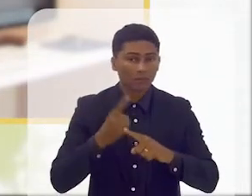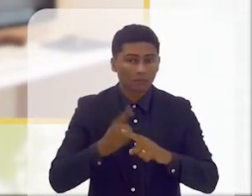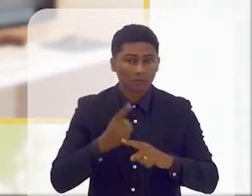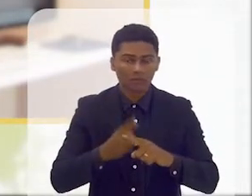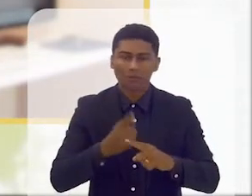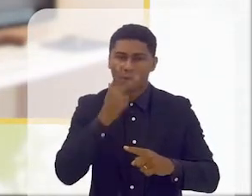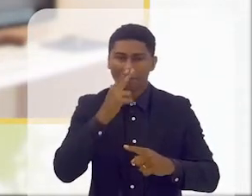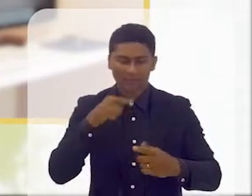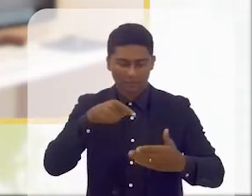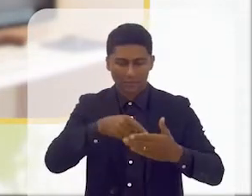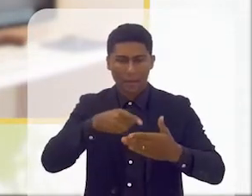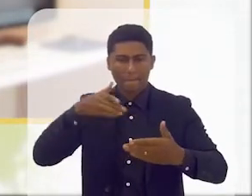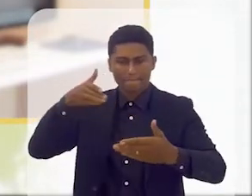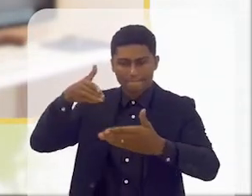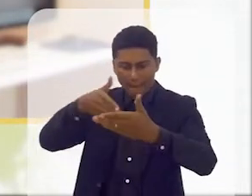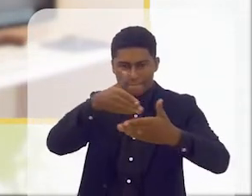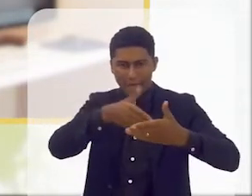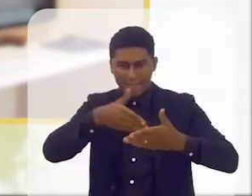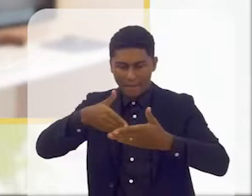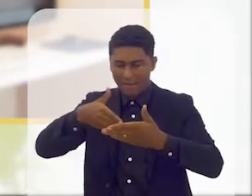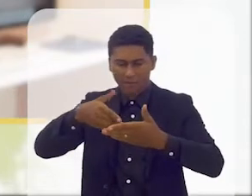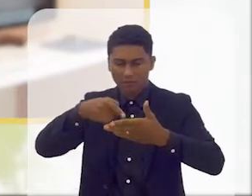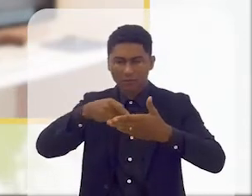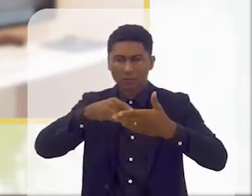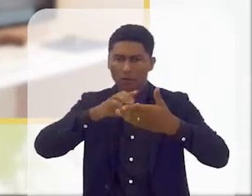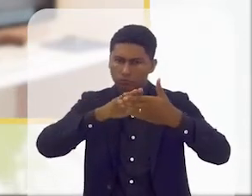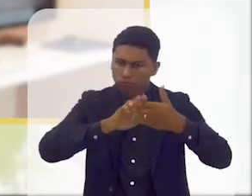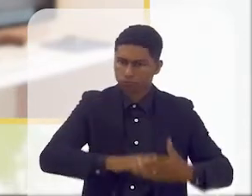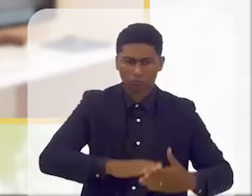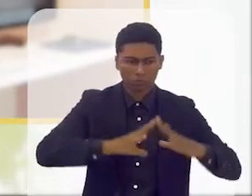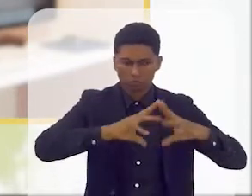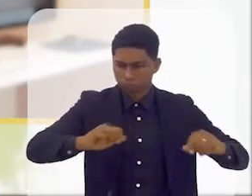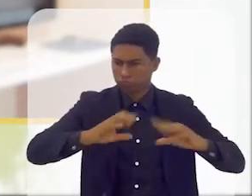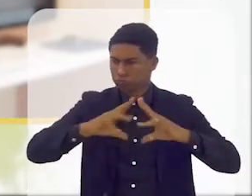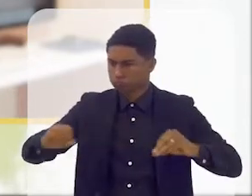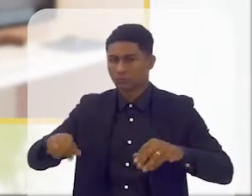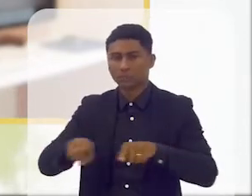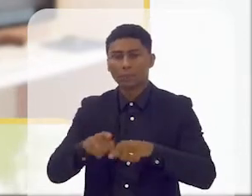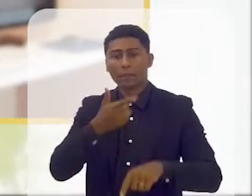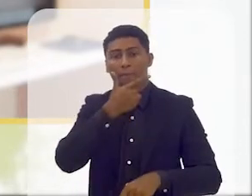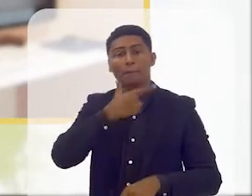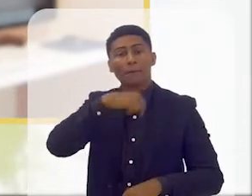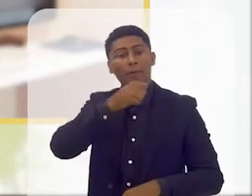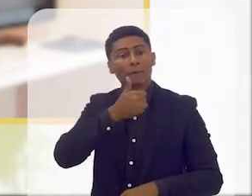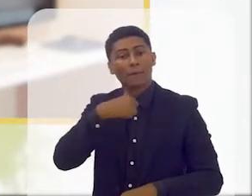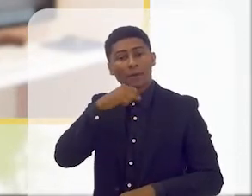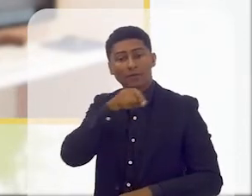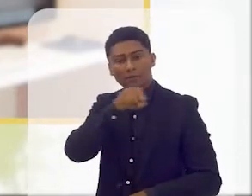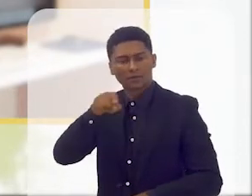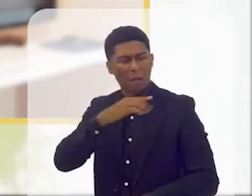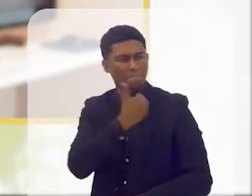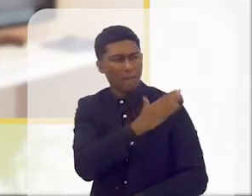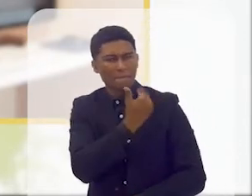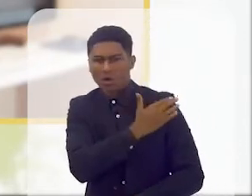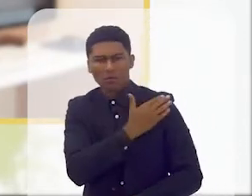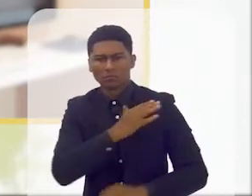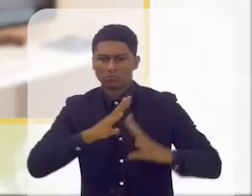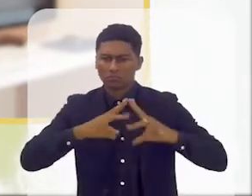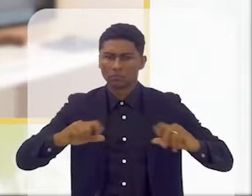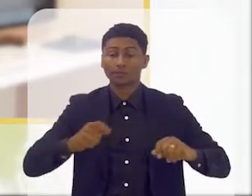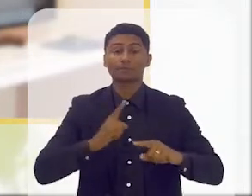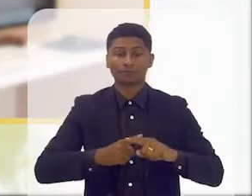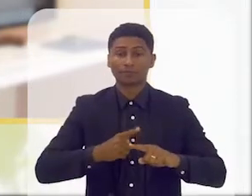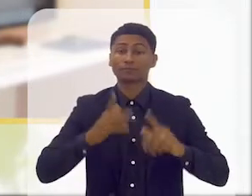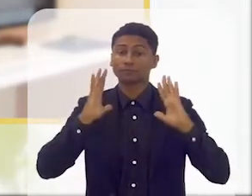tirar certas barreiras, certas resistências, certos preconceitos que os pais têm. Já fiz